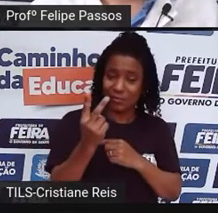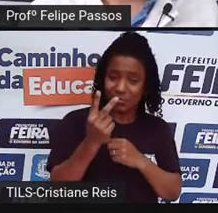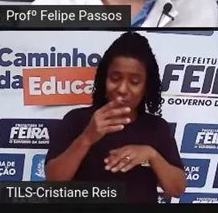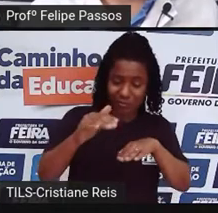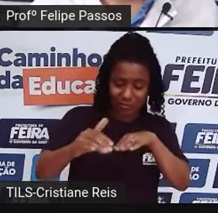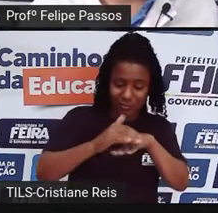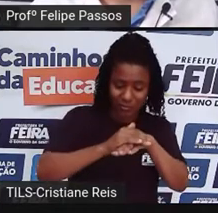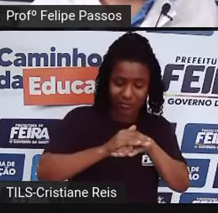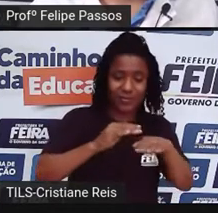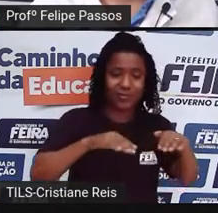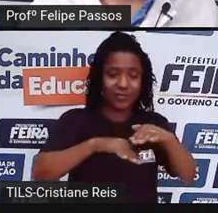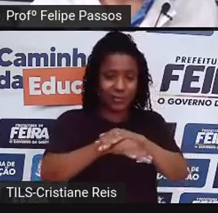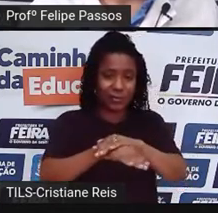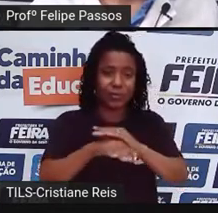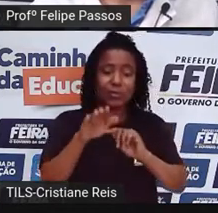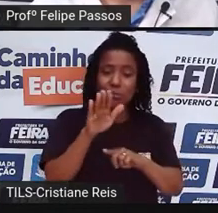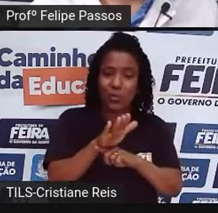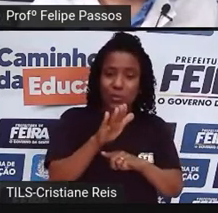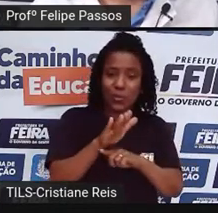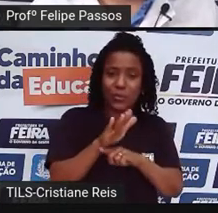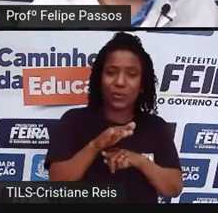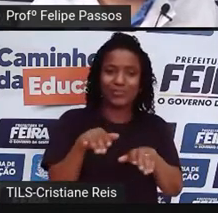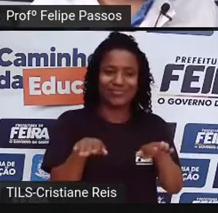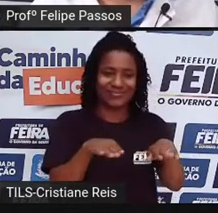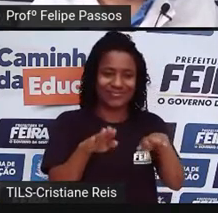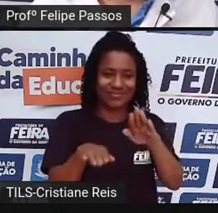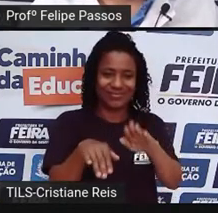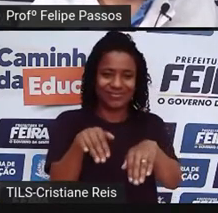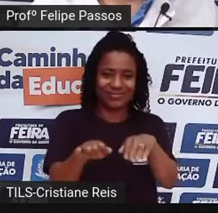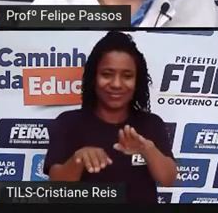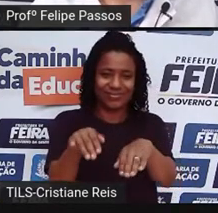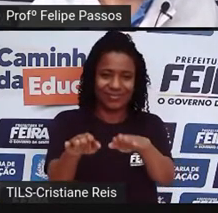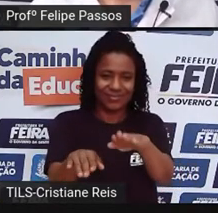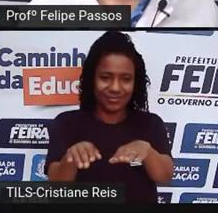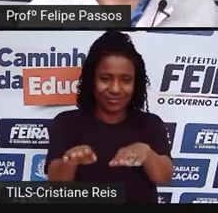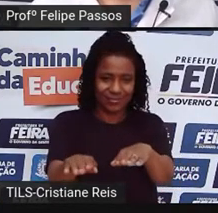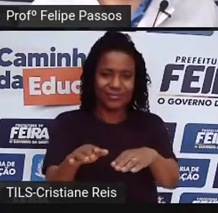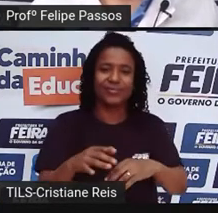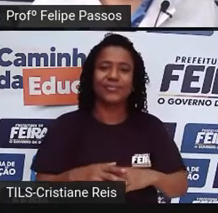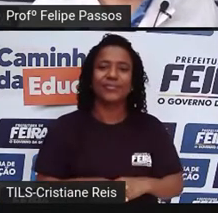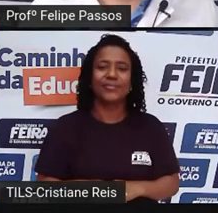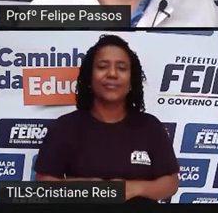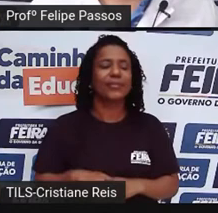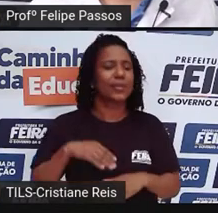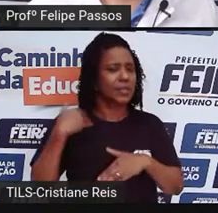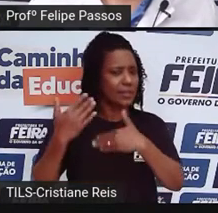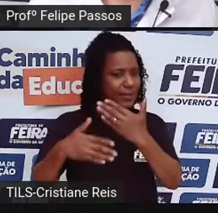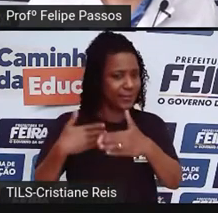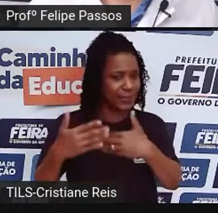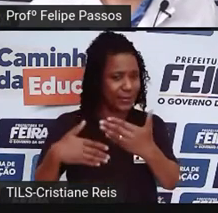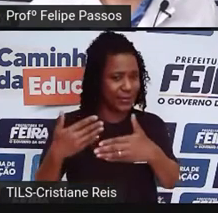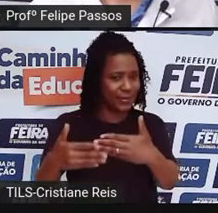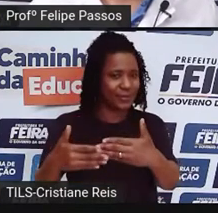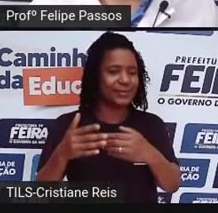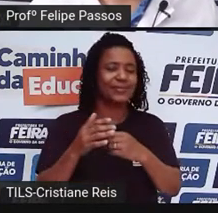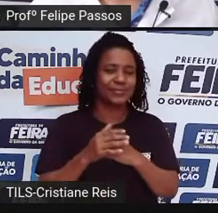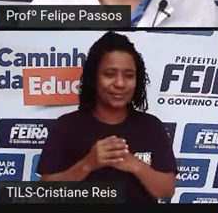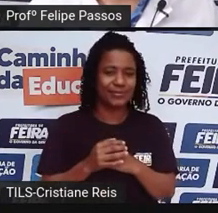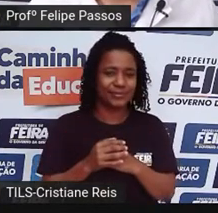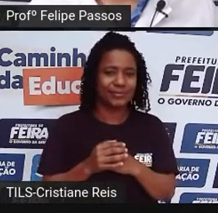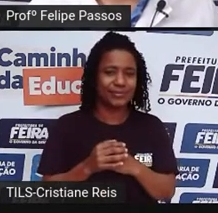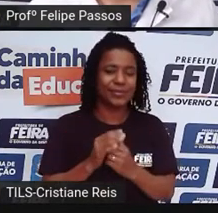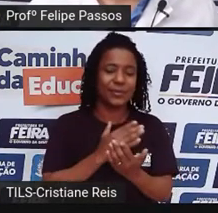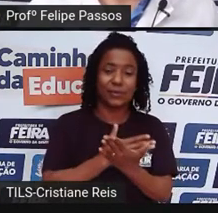eles vão tendo novas funções. Ainda na pré-história, né? Já começamos a navegar também